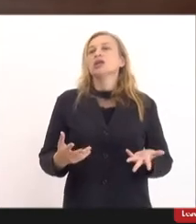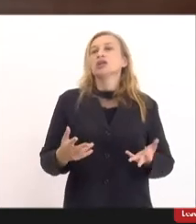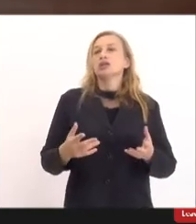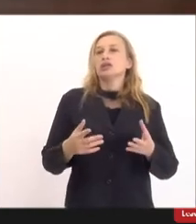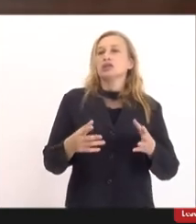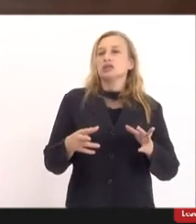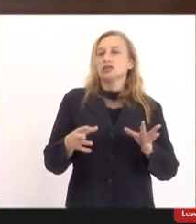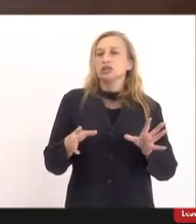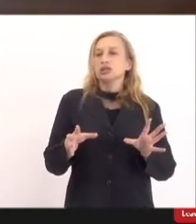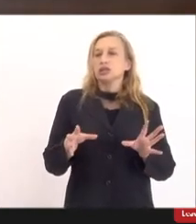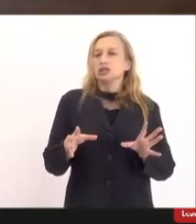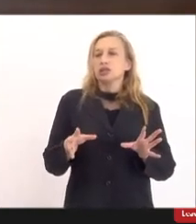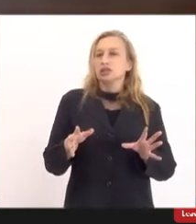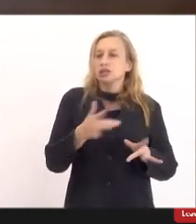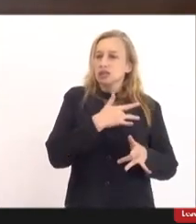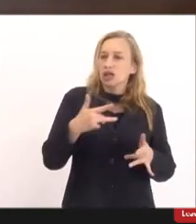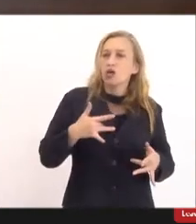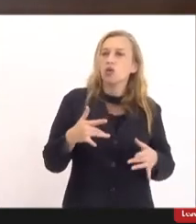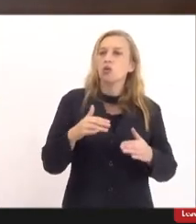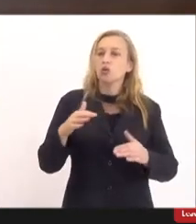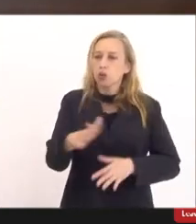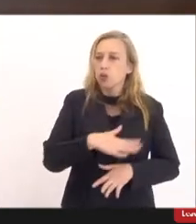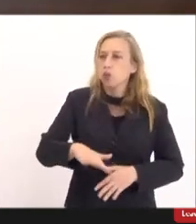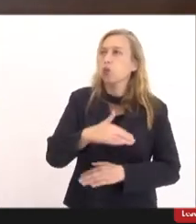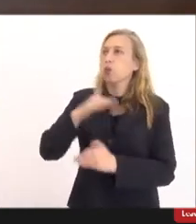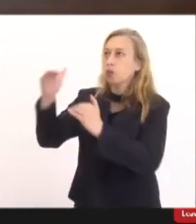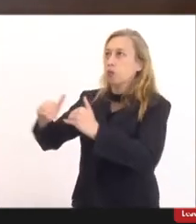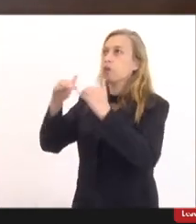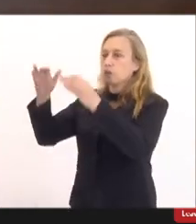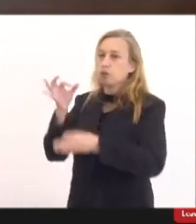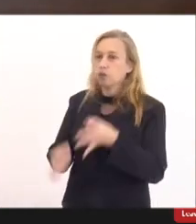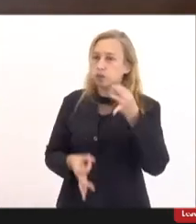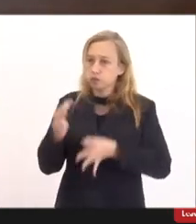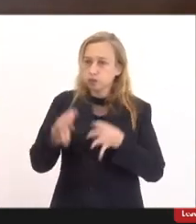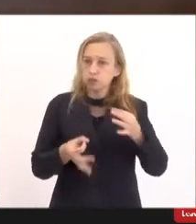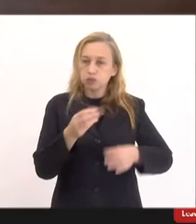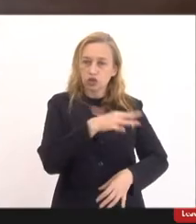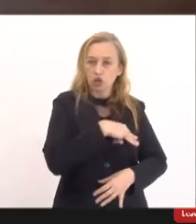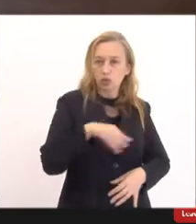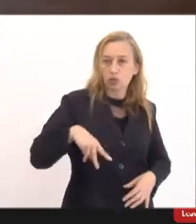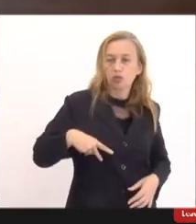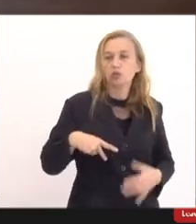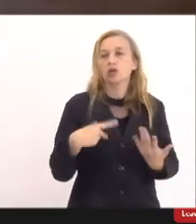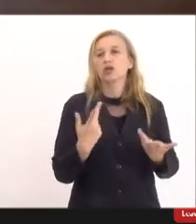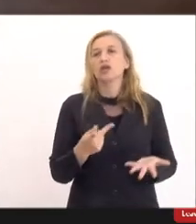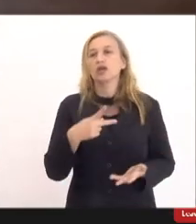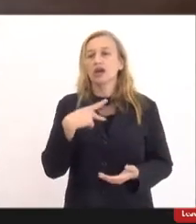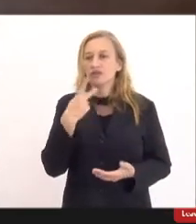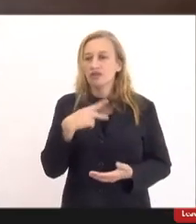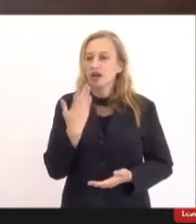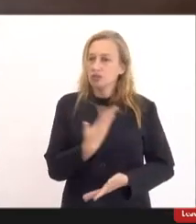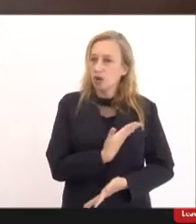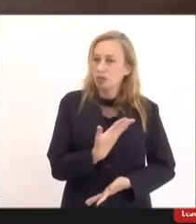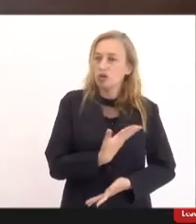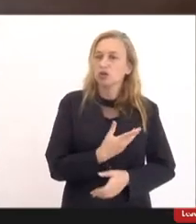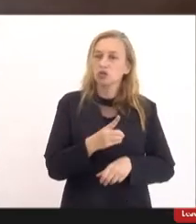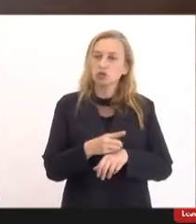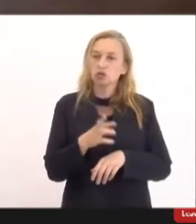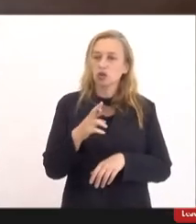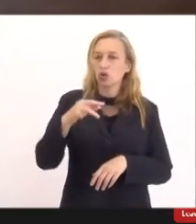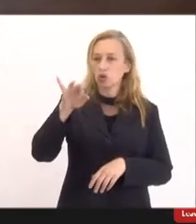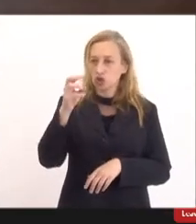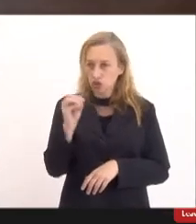entre as carreiras jurídicas do Ministério Público e Defensoria e comungo também claro da fala do meu excelente colega doutor Rodrigo